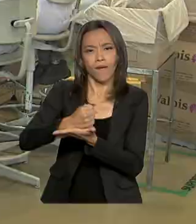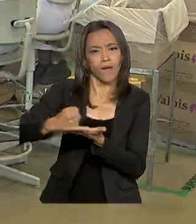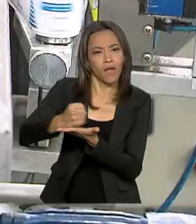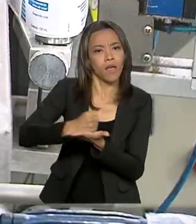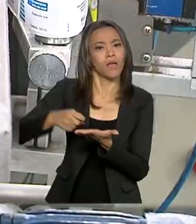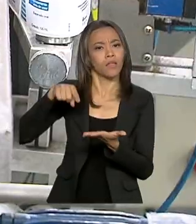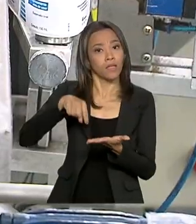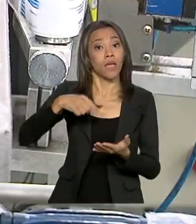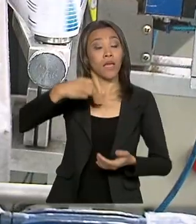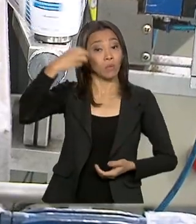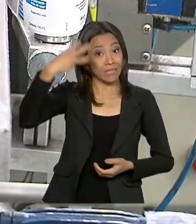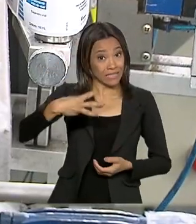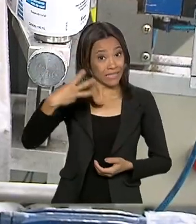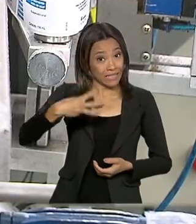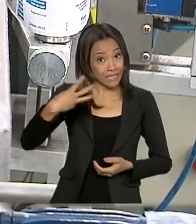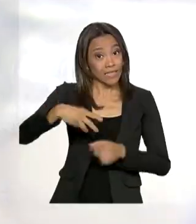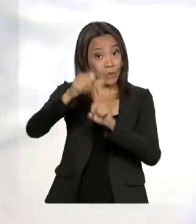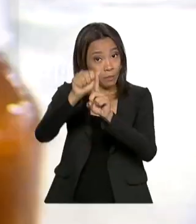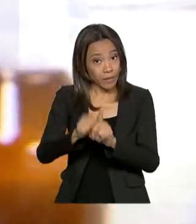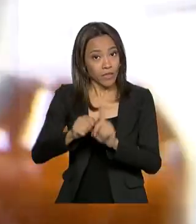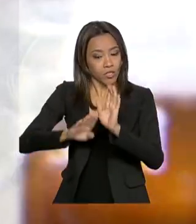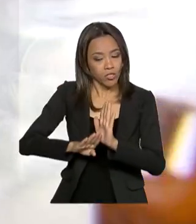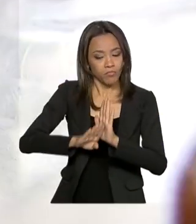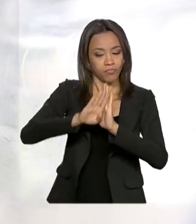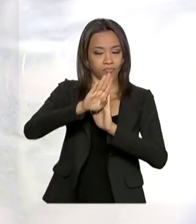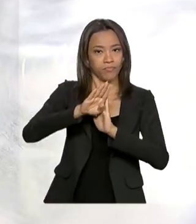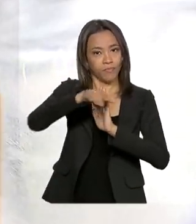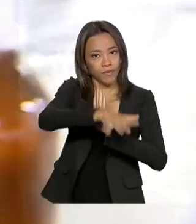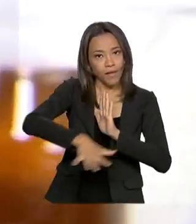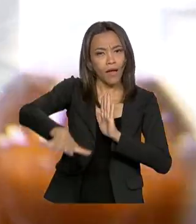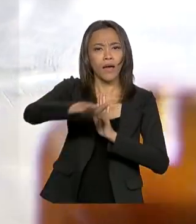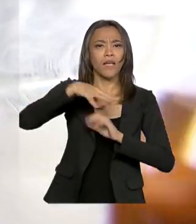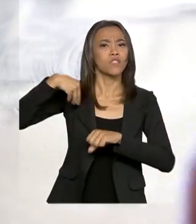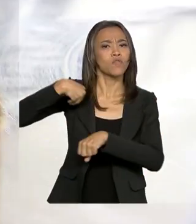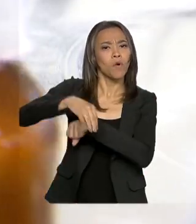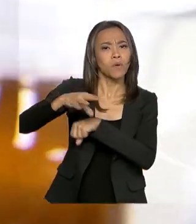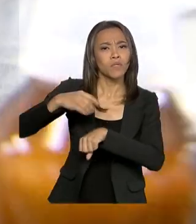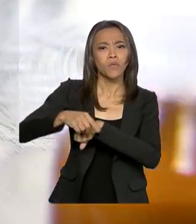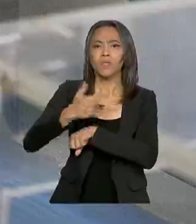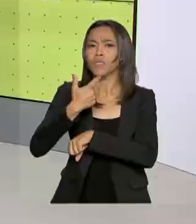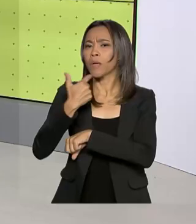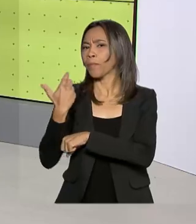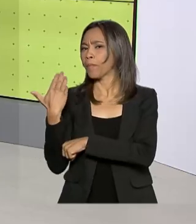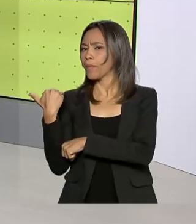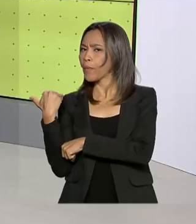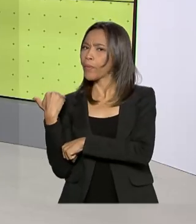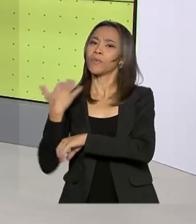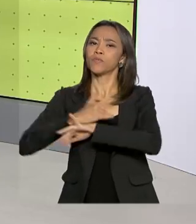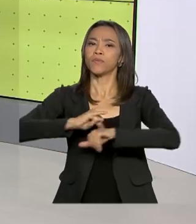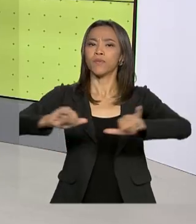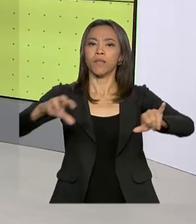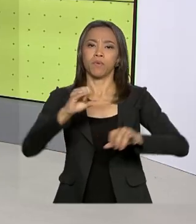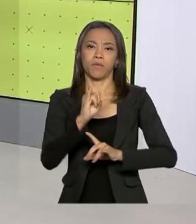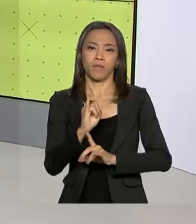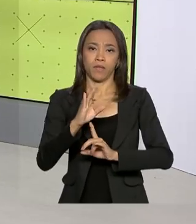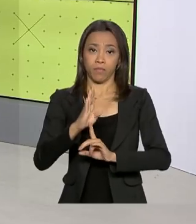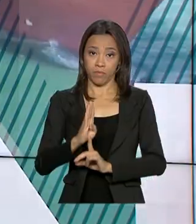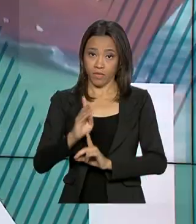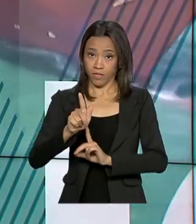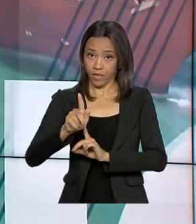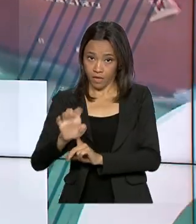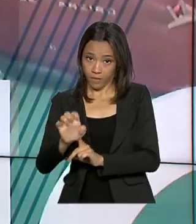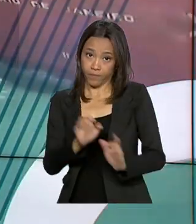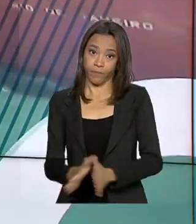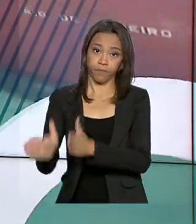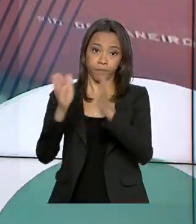Esse é o terceiro mês seguido de crescimento do setor. Os dados foram divulgados agora há pouco pelo IBGE. O